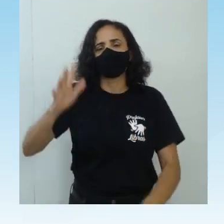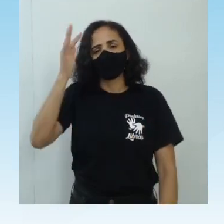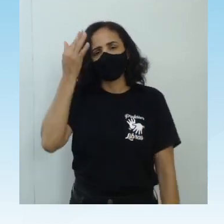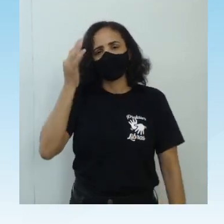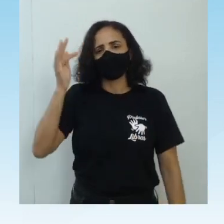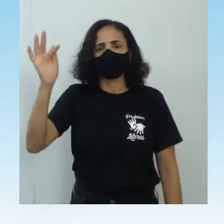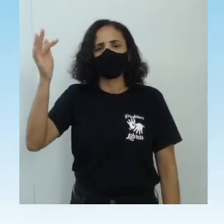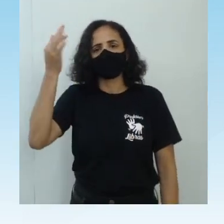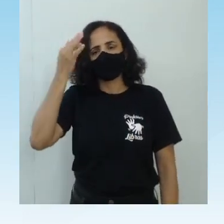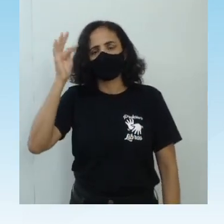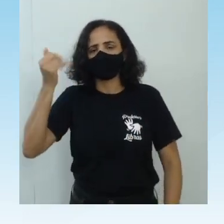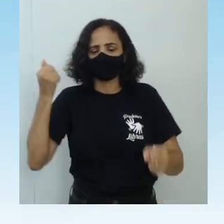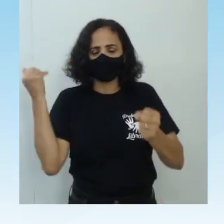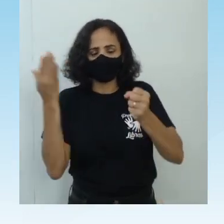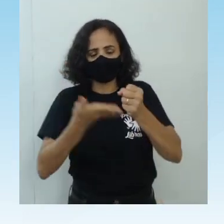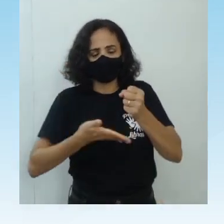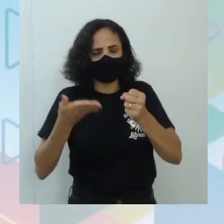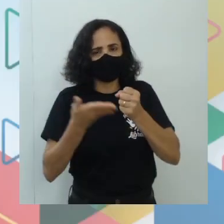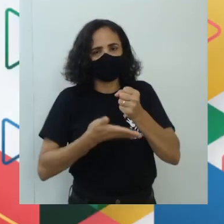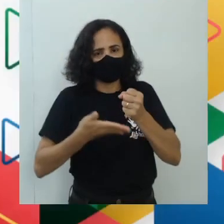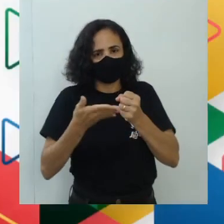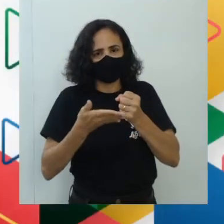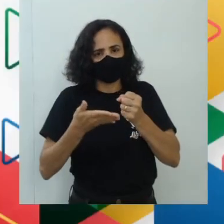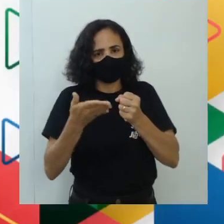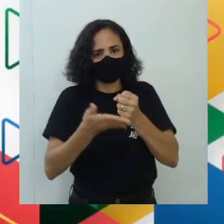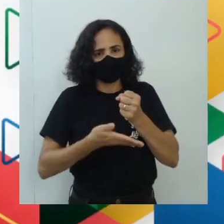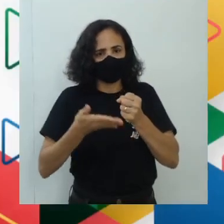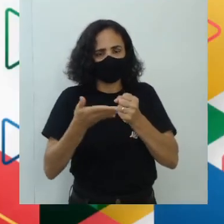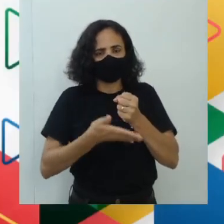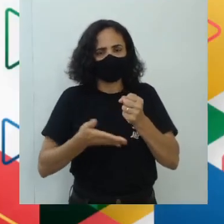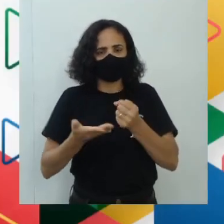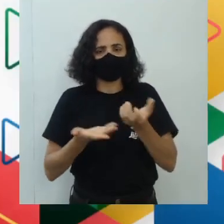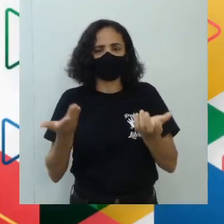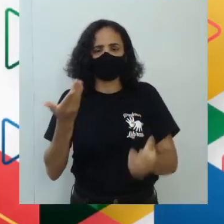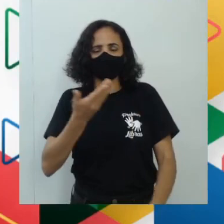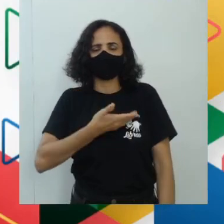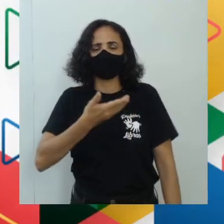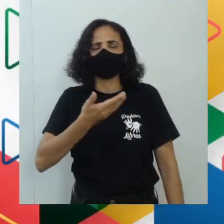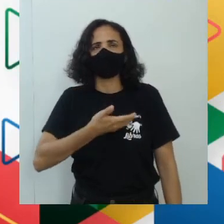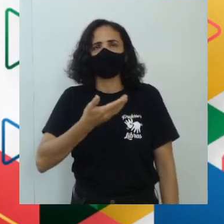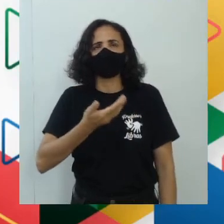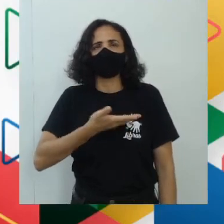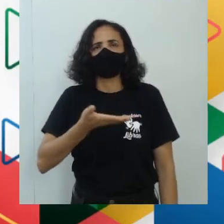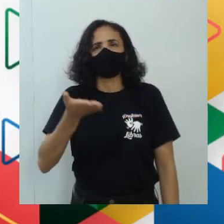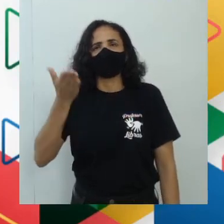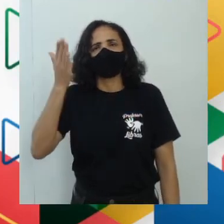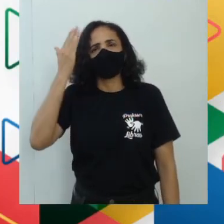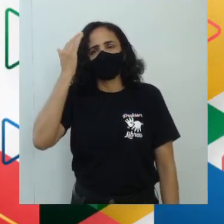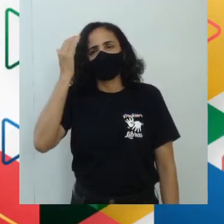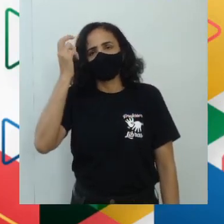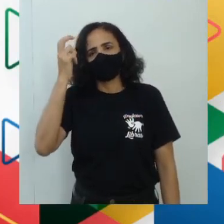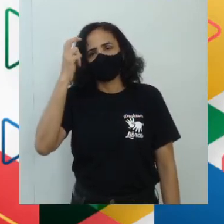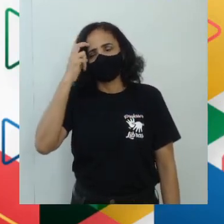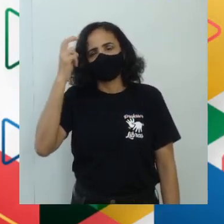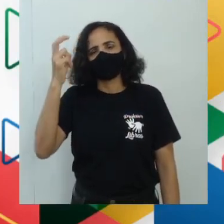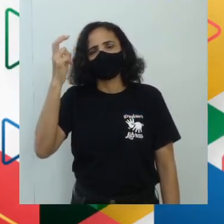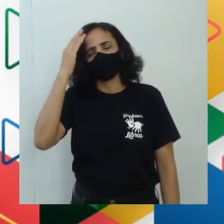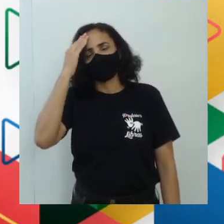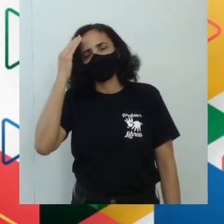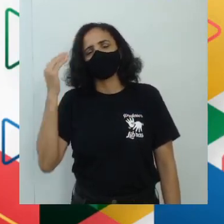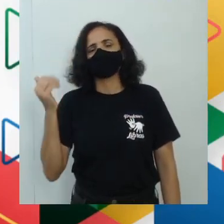aquele aspecto básico da filosofia, que é a amizade pela sabedoria, ou seja, a palavra filos